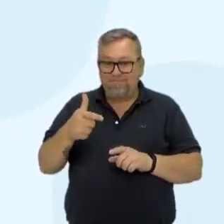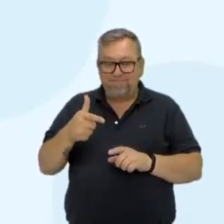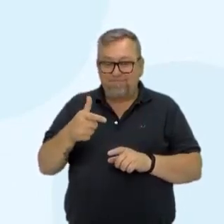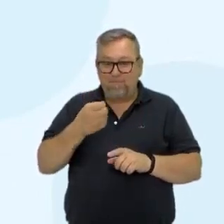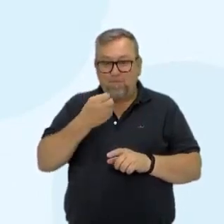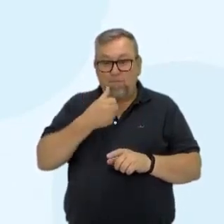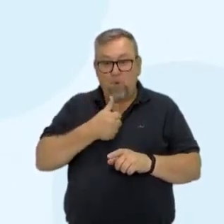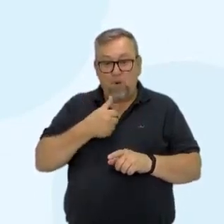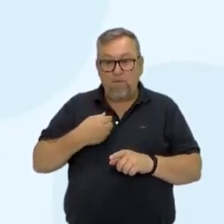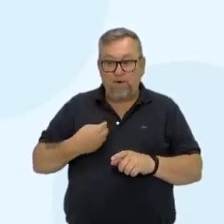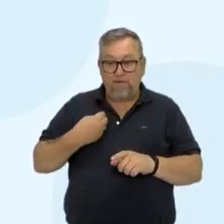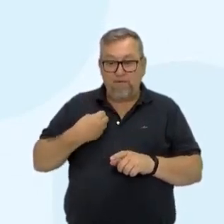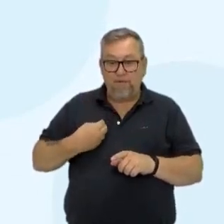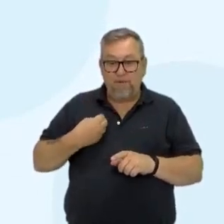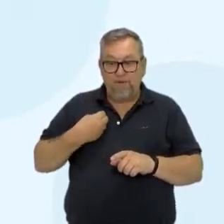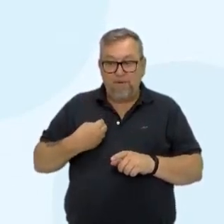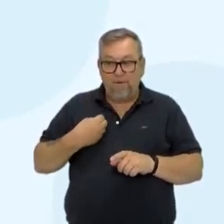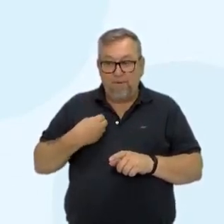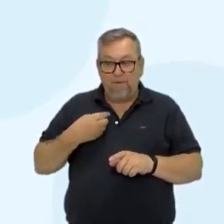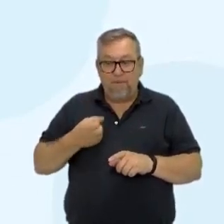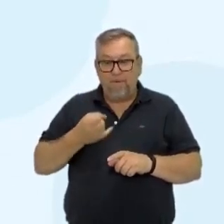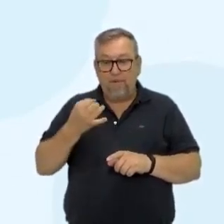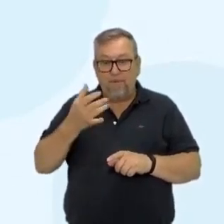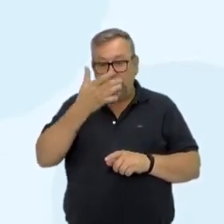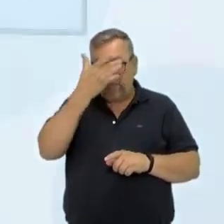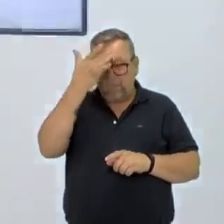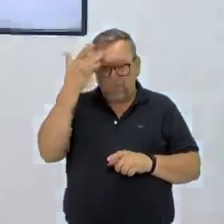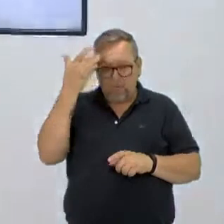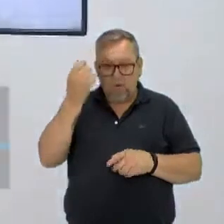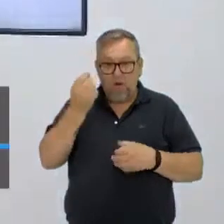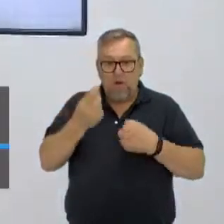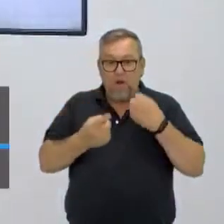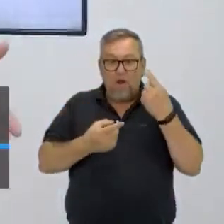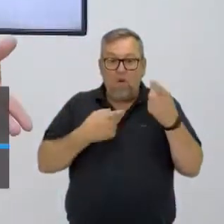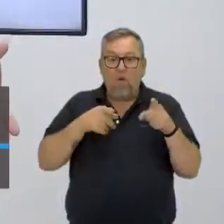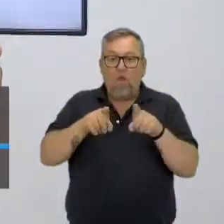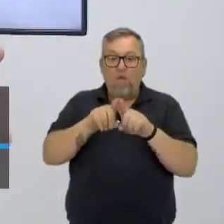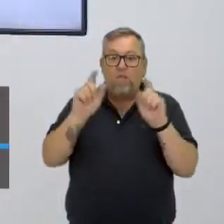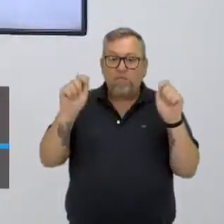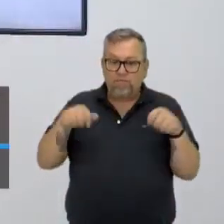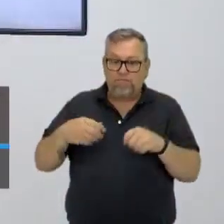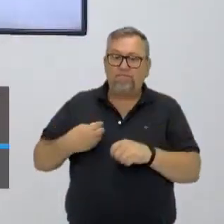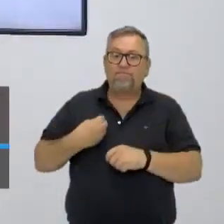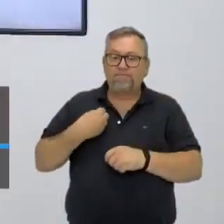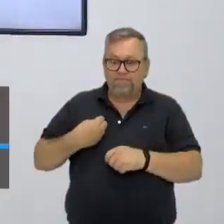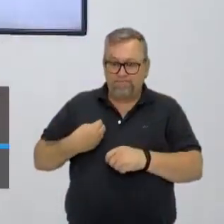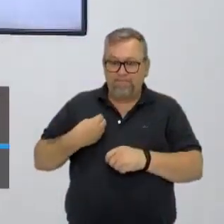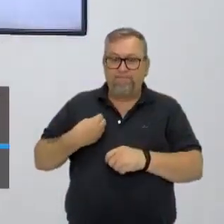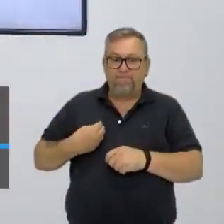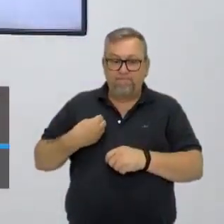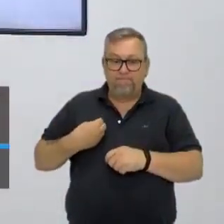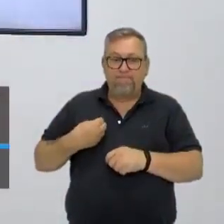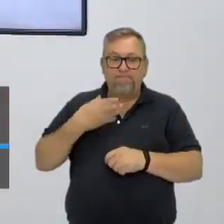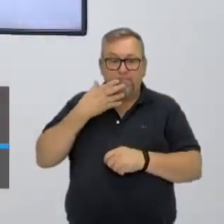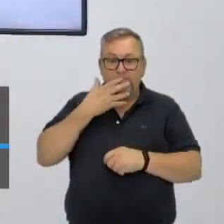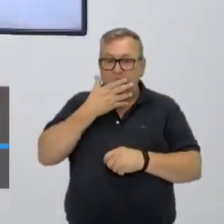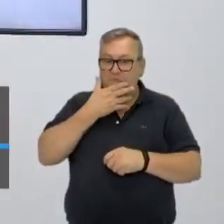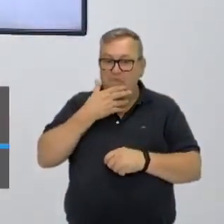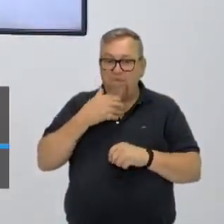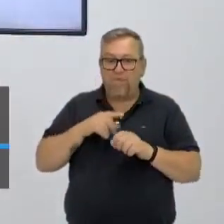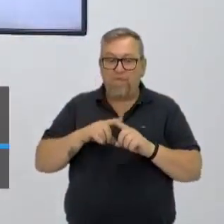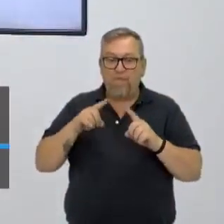favoráveis para muitos seres vivos. Alguns até poderiam sobreviver e se adaptar,